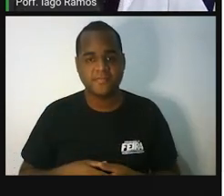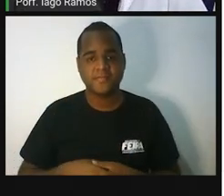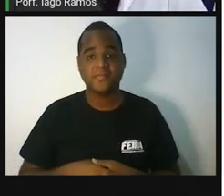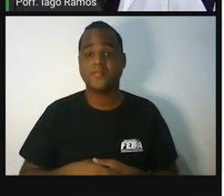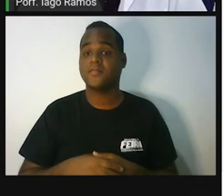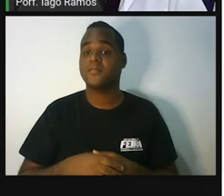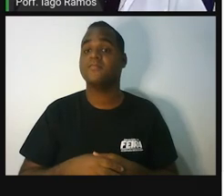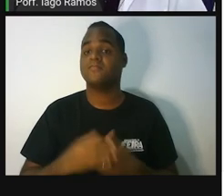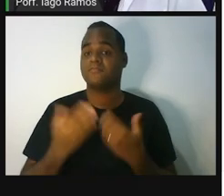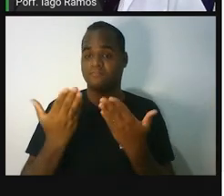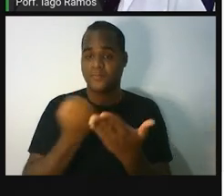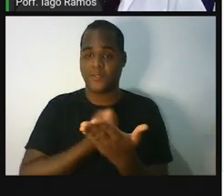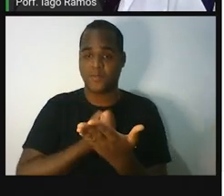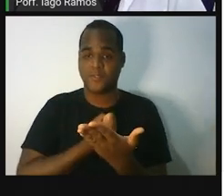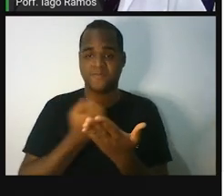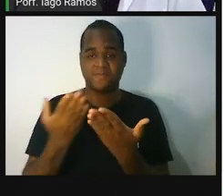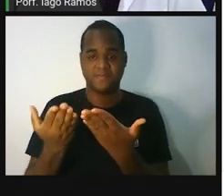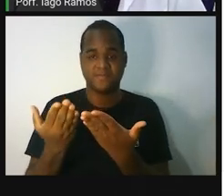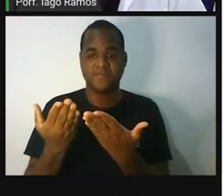Mais 50.